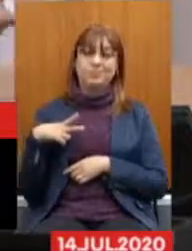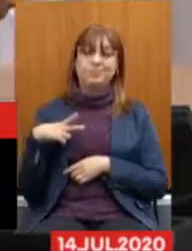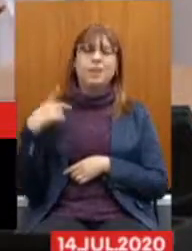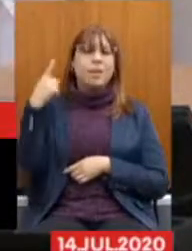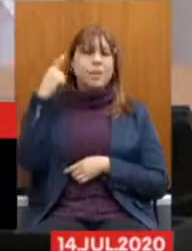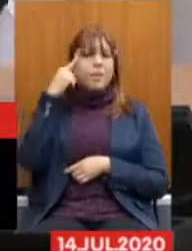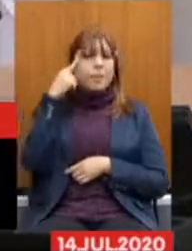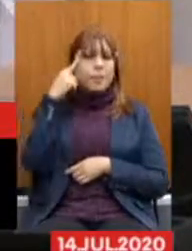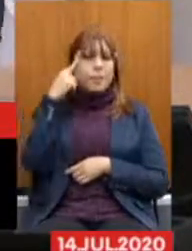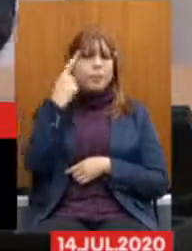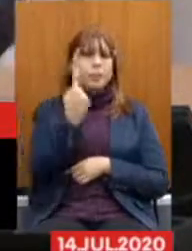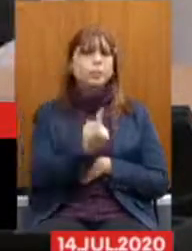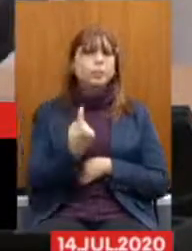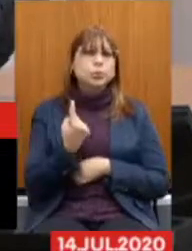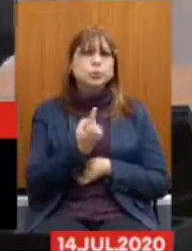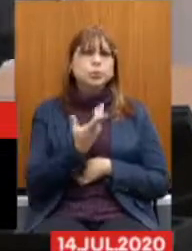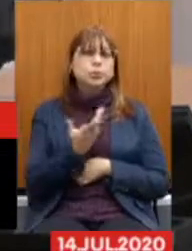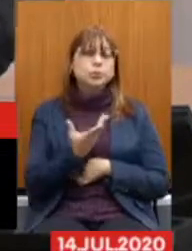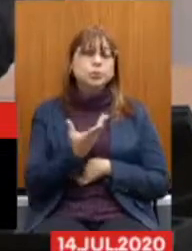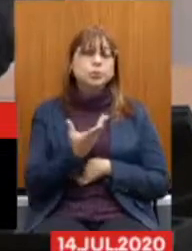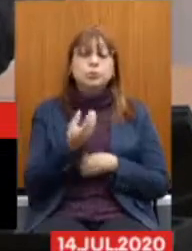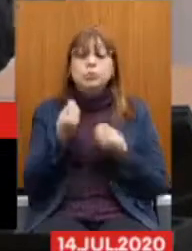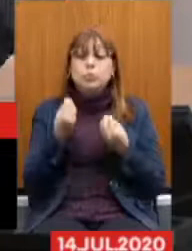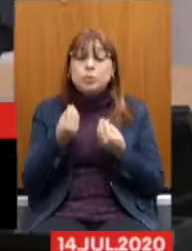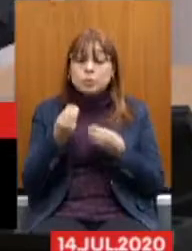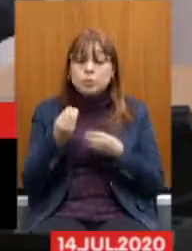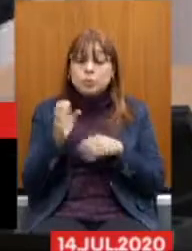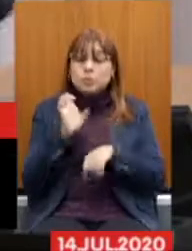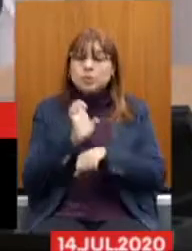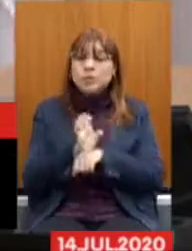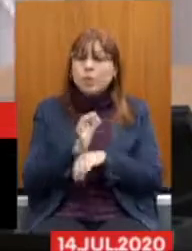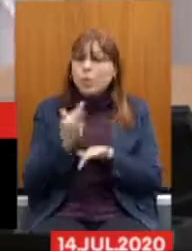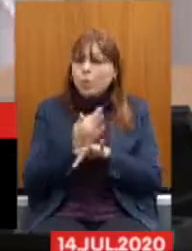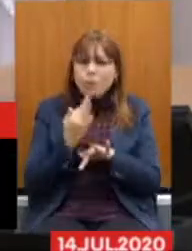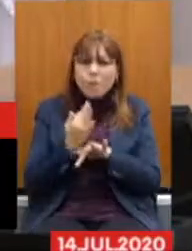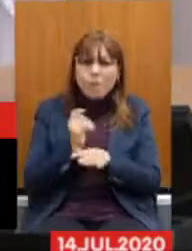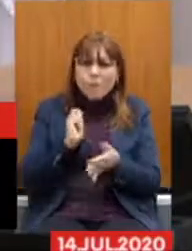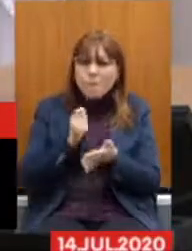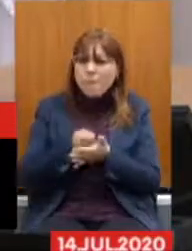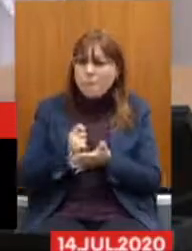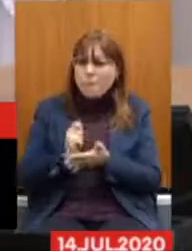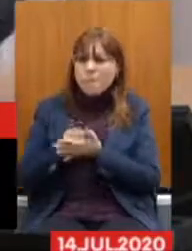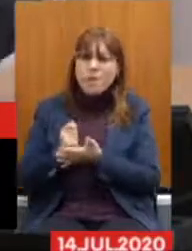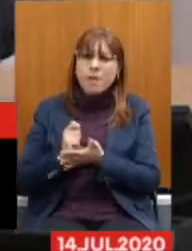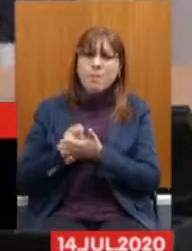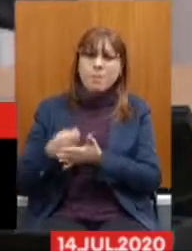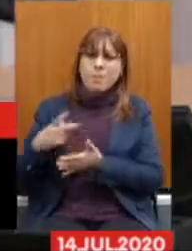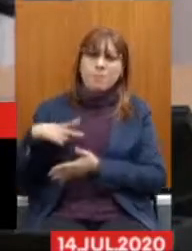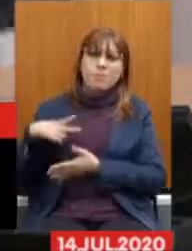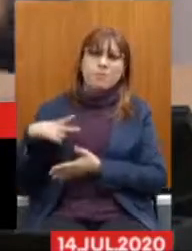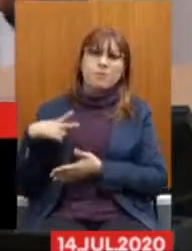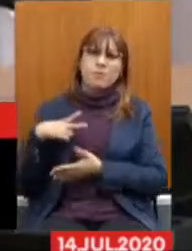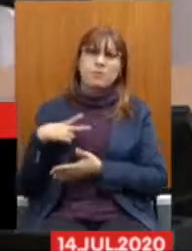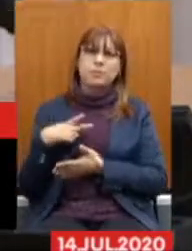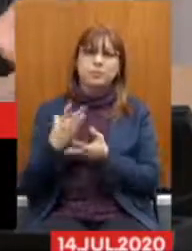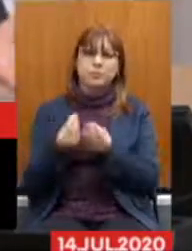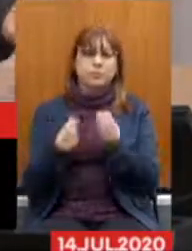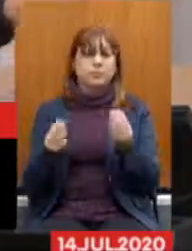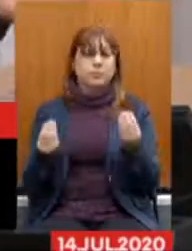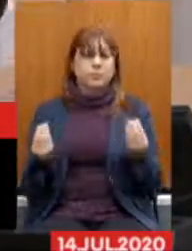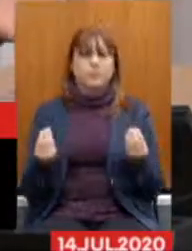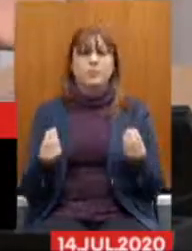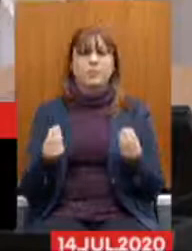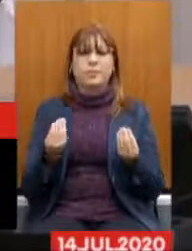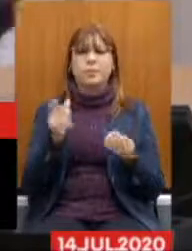imaginemos nós qual Estado que aguentaria pagar isso para as milhares e milhares de